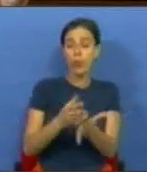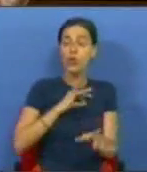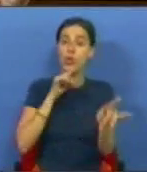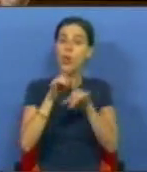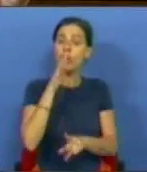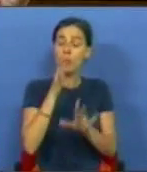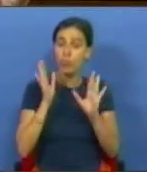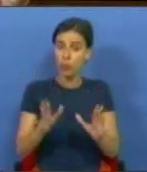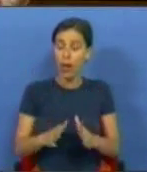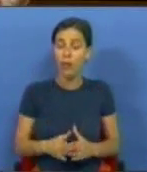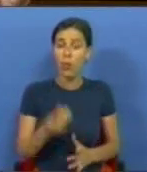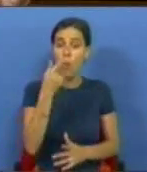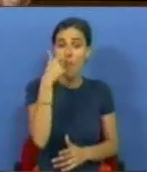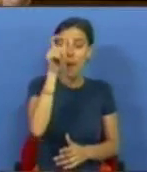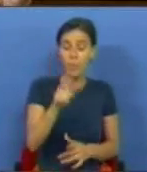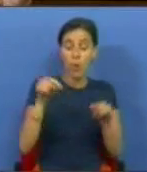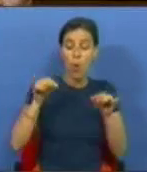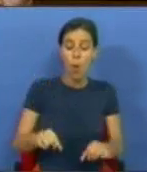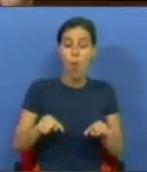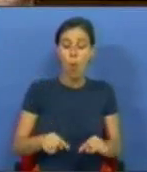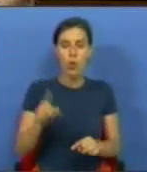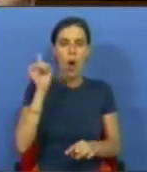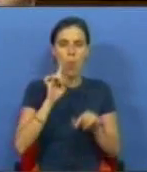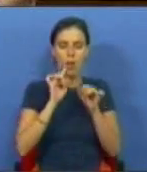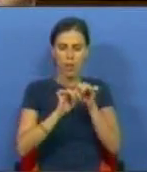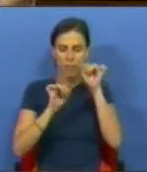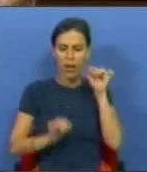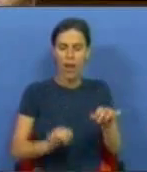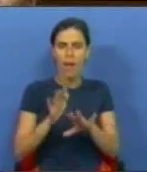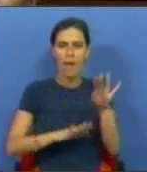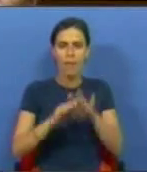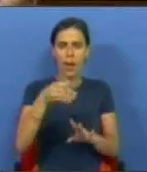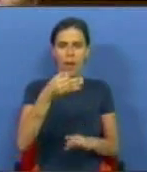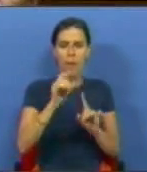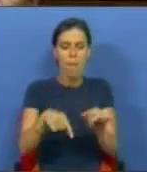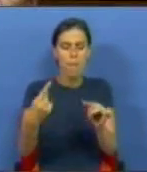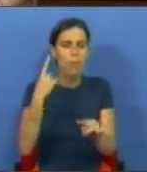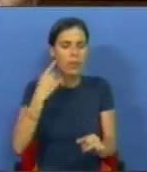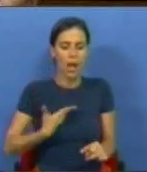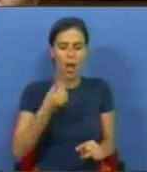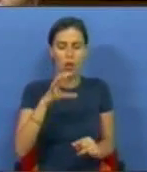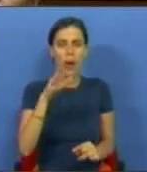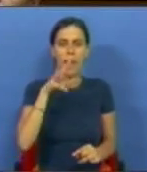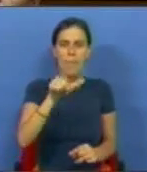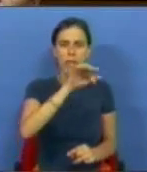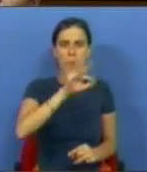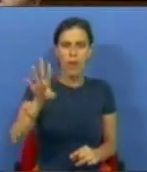propusemos, Sr. Deputado, que uma pessoa hoje altamente qualificada a fazer um pós-doc que ganha 1400